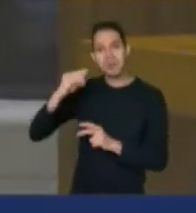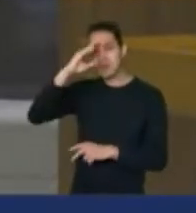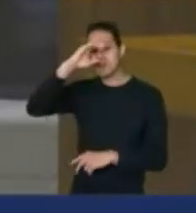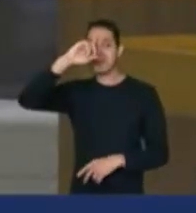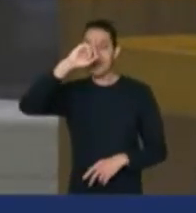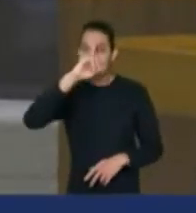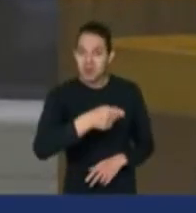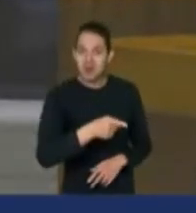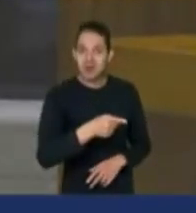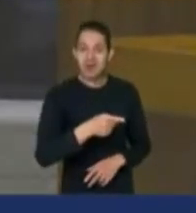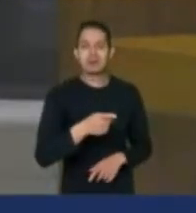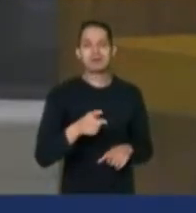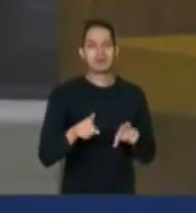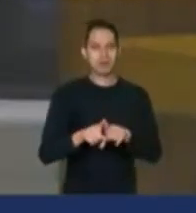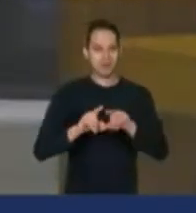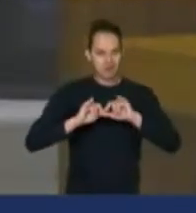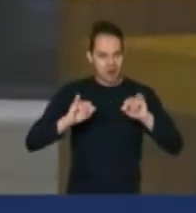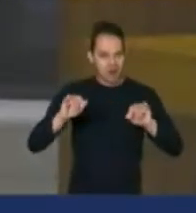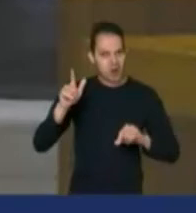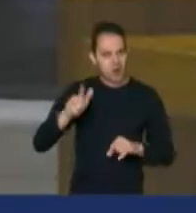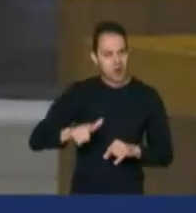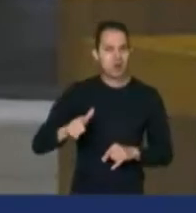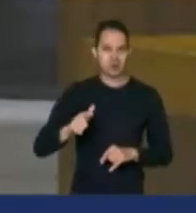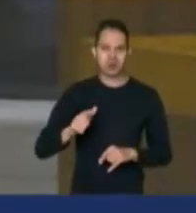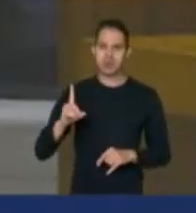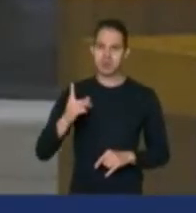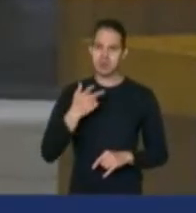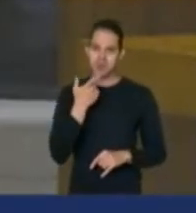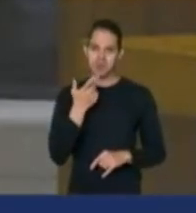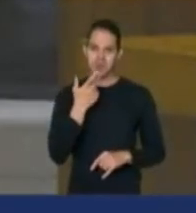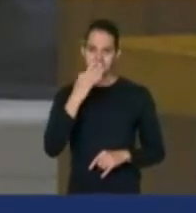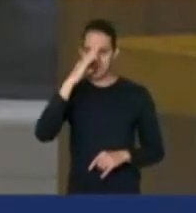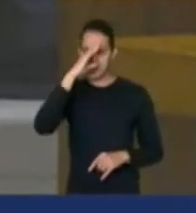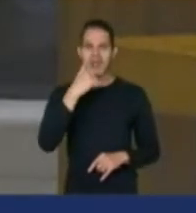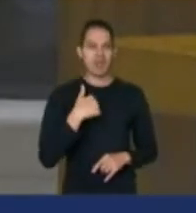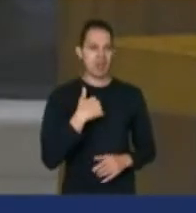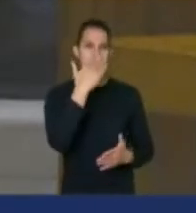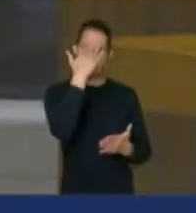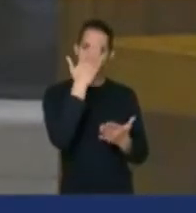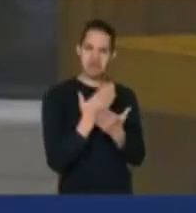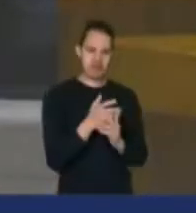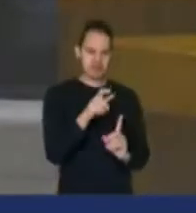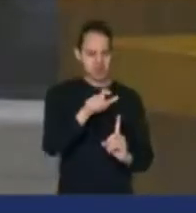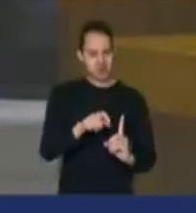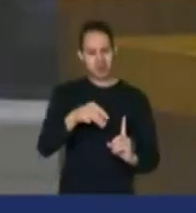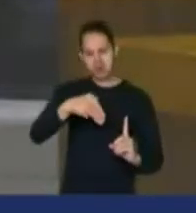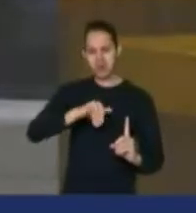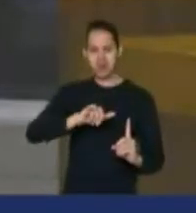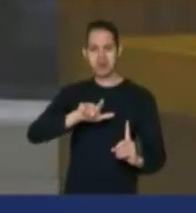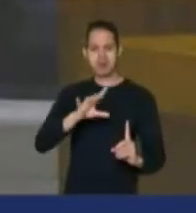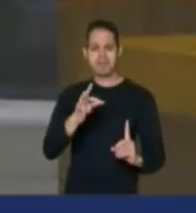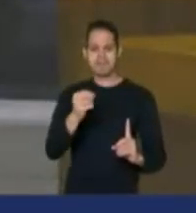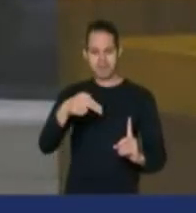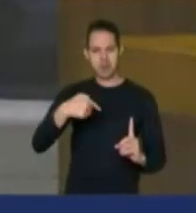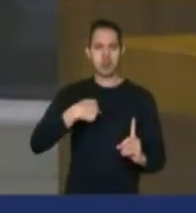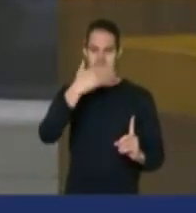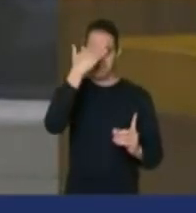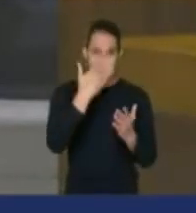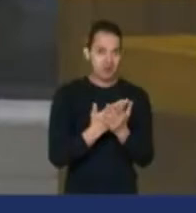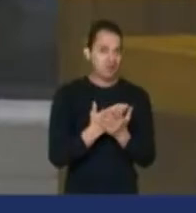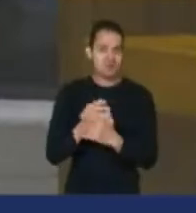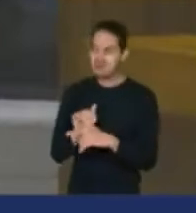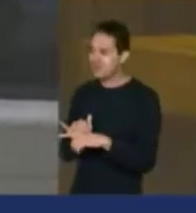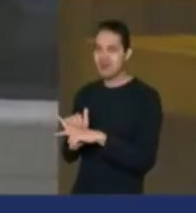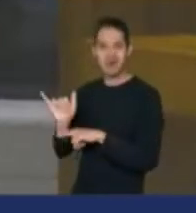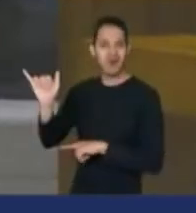E ainda falou mais, eu ponho a cara no fogo pelo Milton Ribeiro. Queimou a cara. E agora